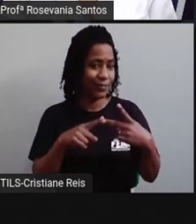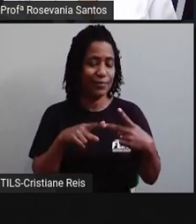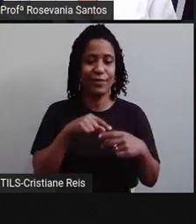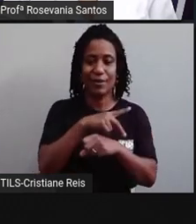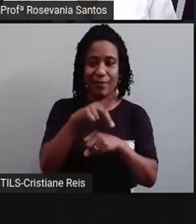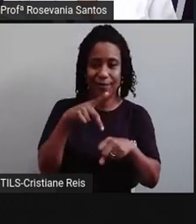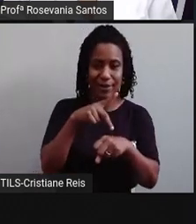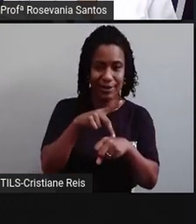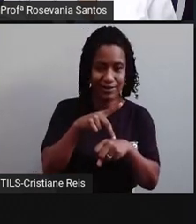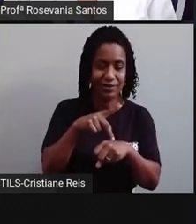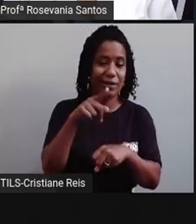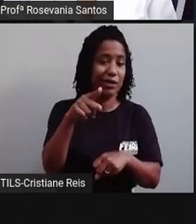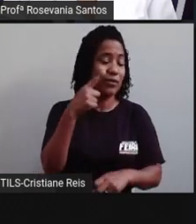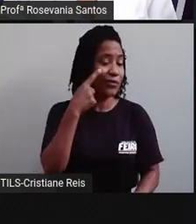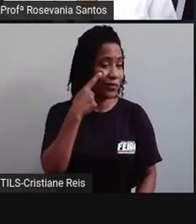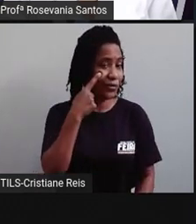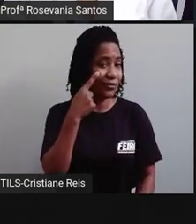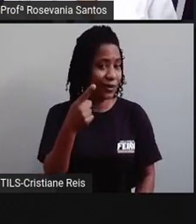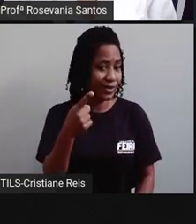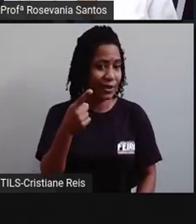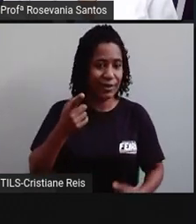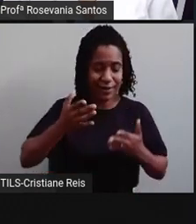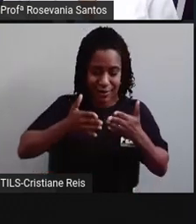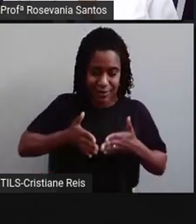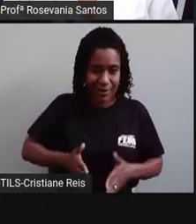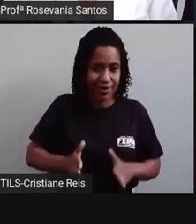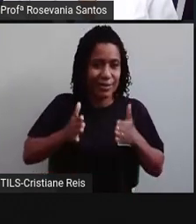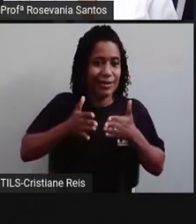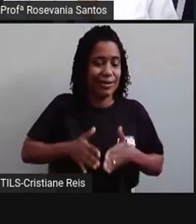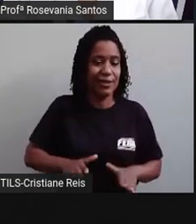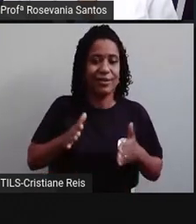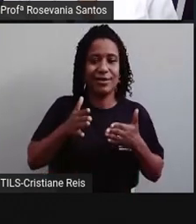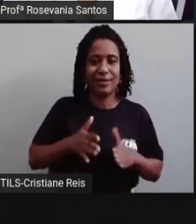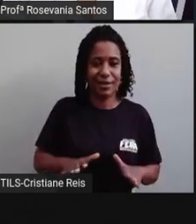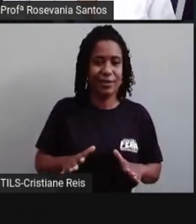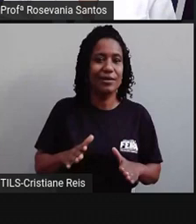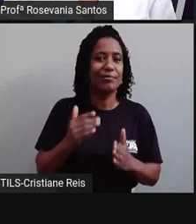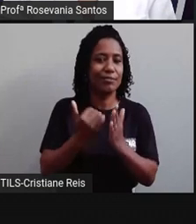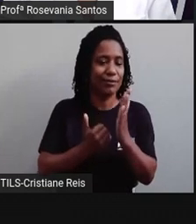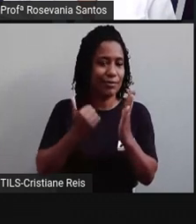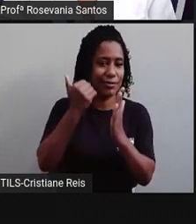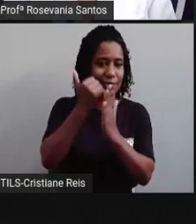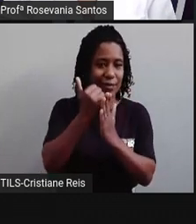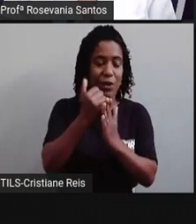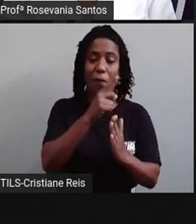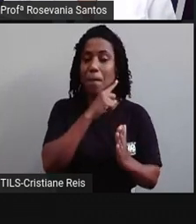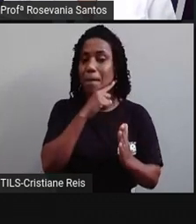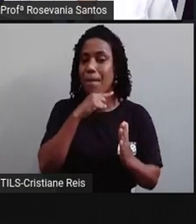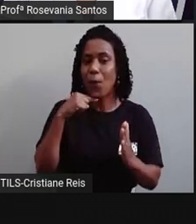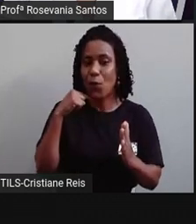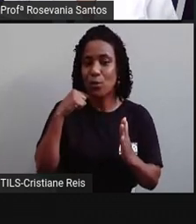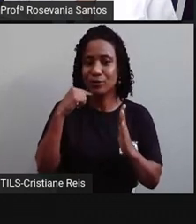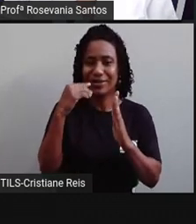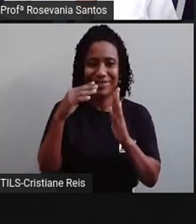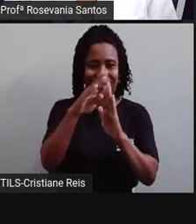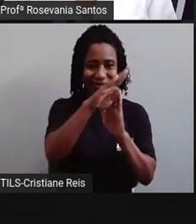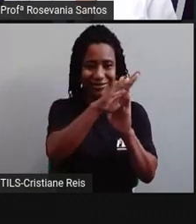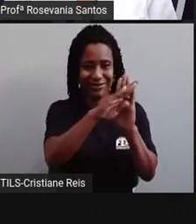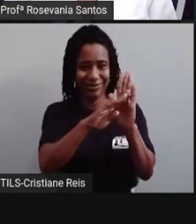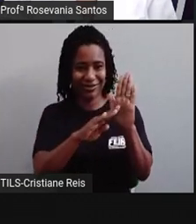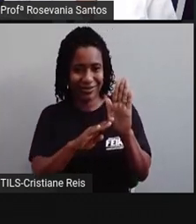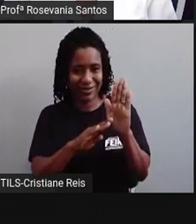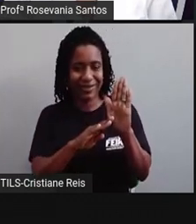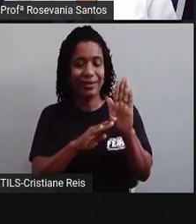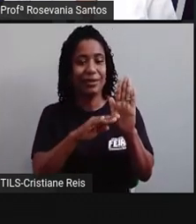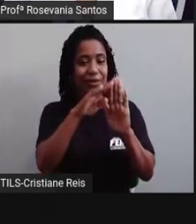ainda uma taxa de natalidade alta, eu tenho uma queda, né, na taxa de mortalidade, por conta de todas as condições